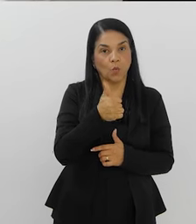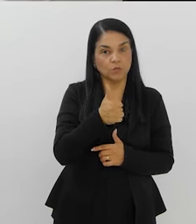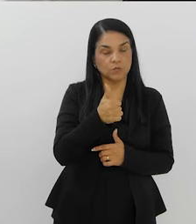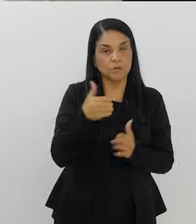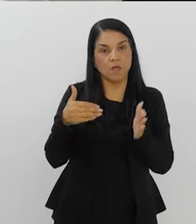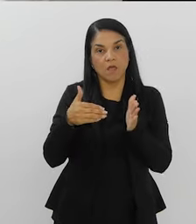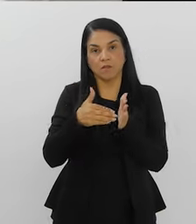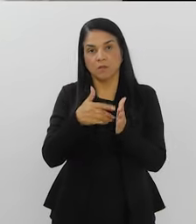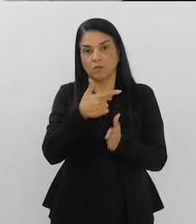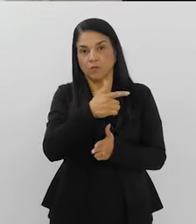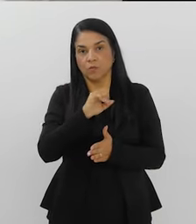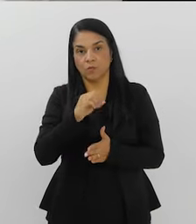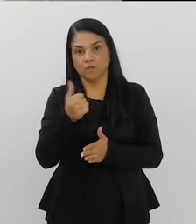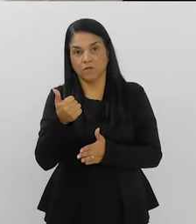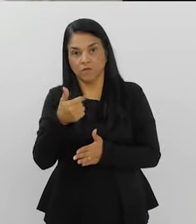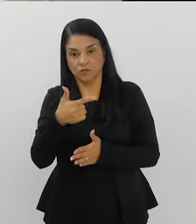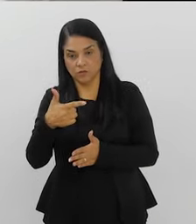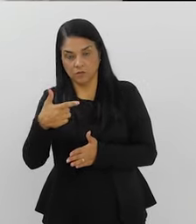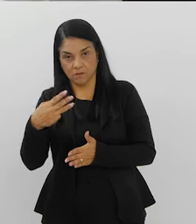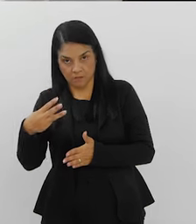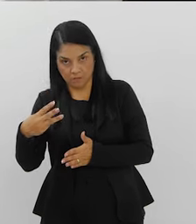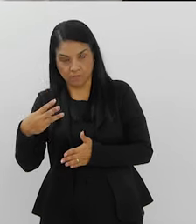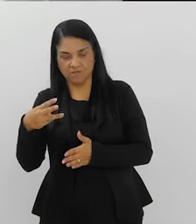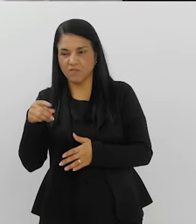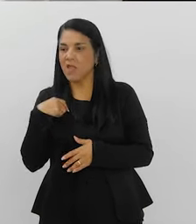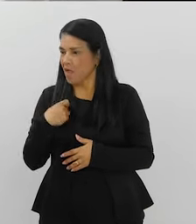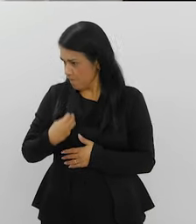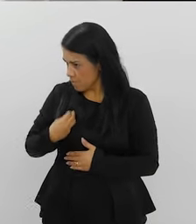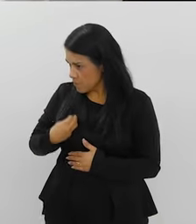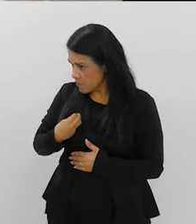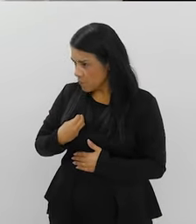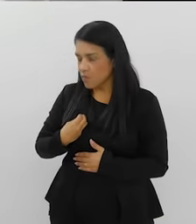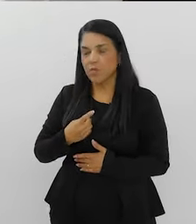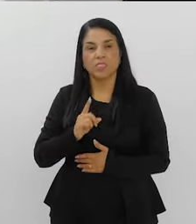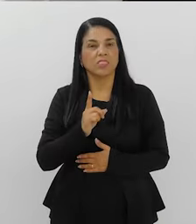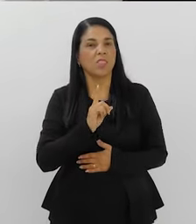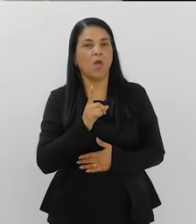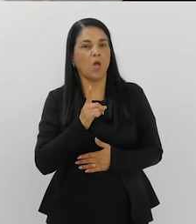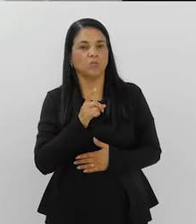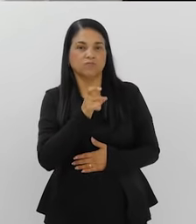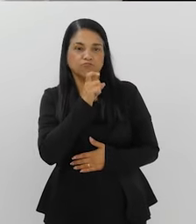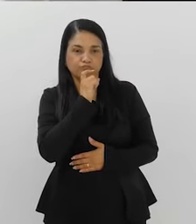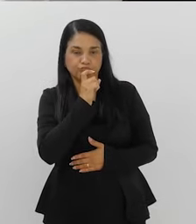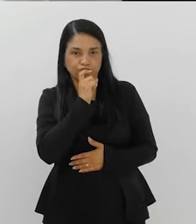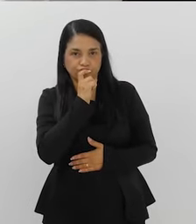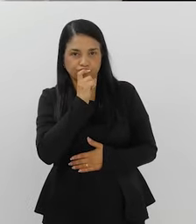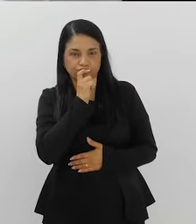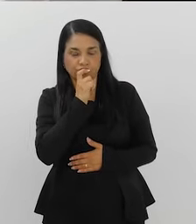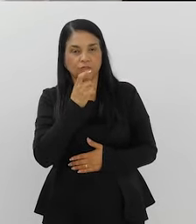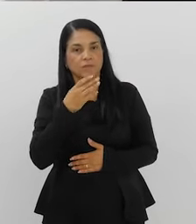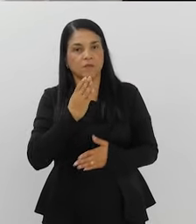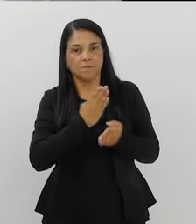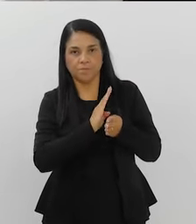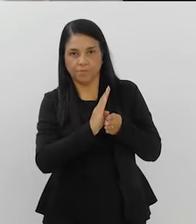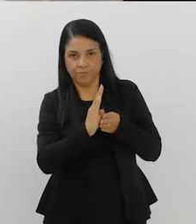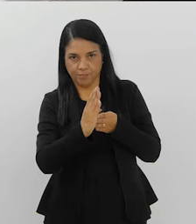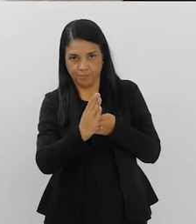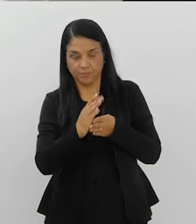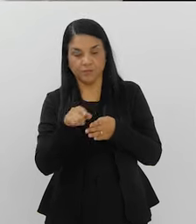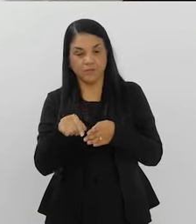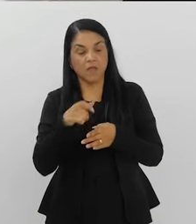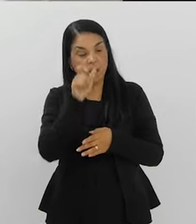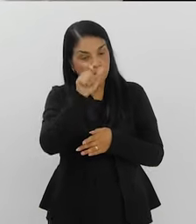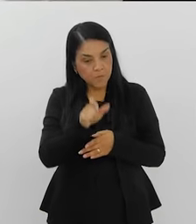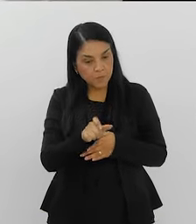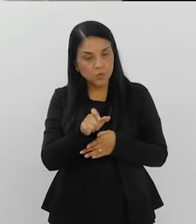Não, eles estavam congelados. Ah, eles estavam congelados. É, já, a pessoa que peça, já dá para o animal já morto para a gente.